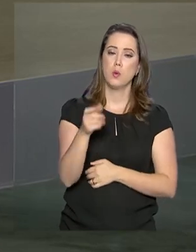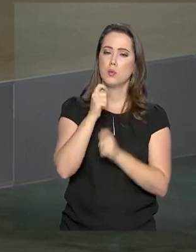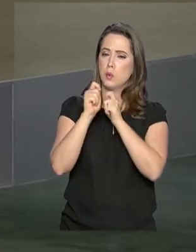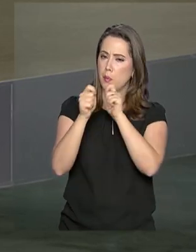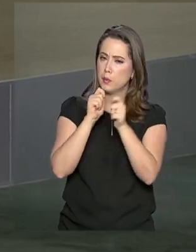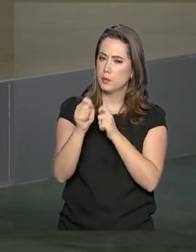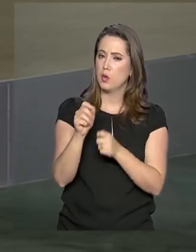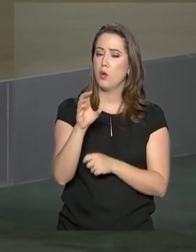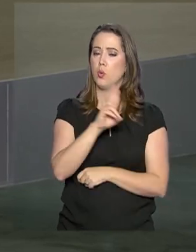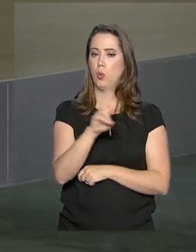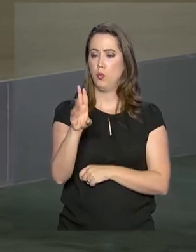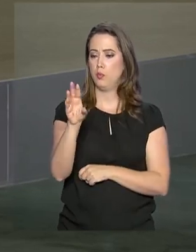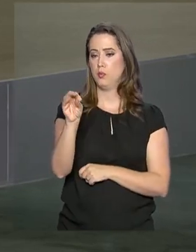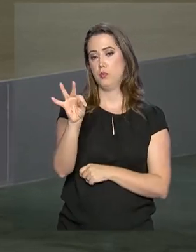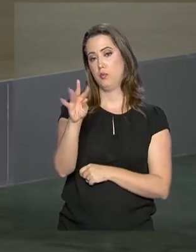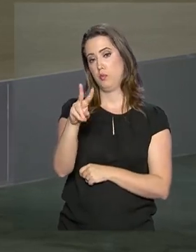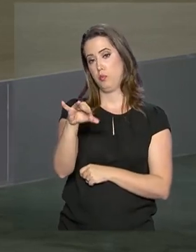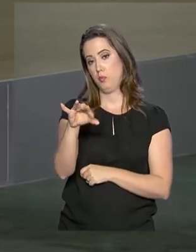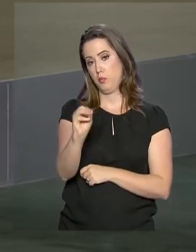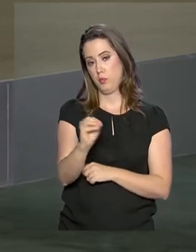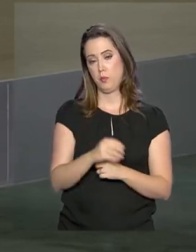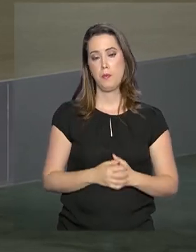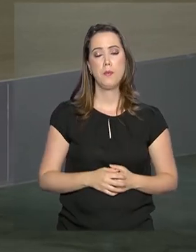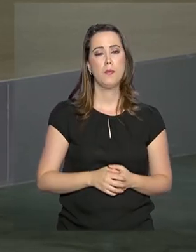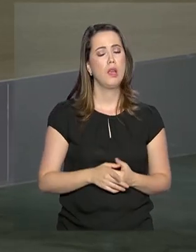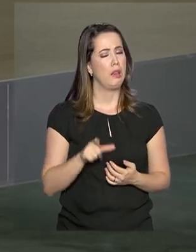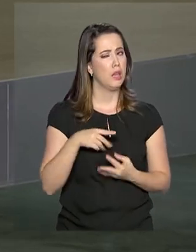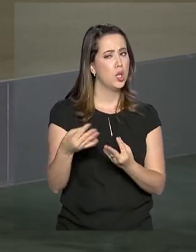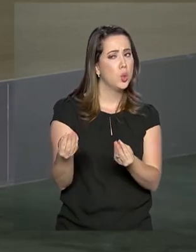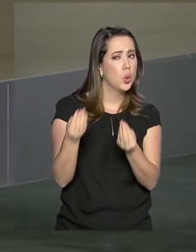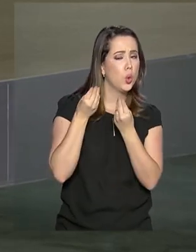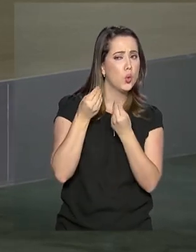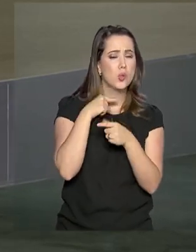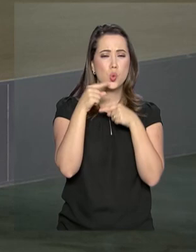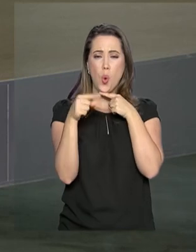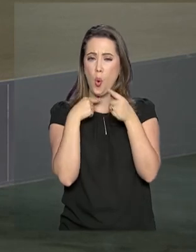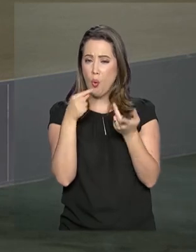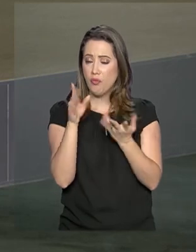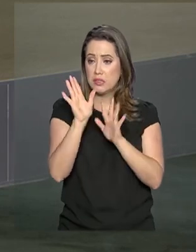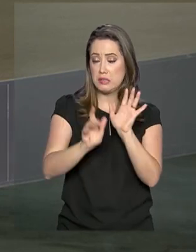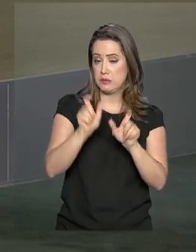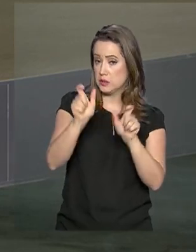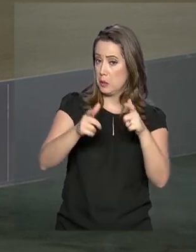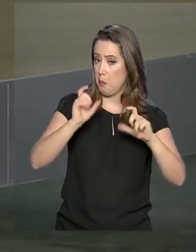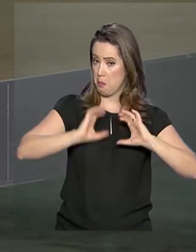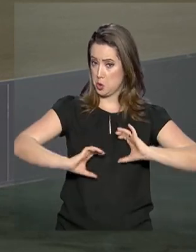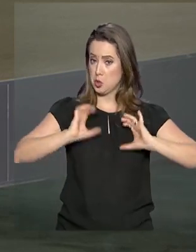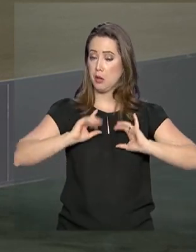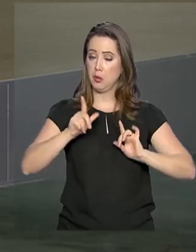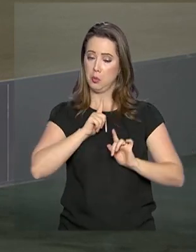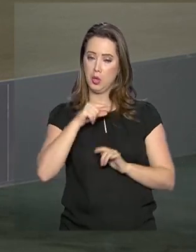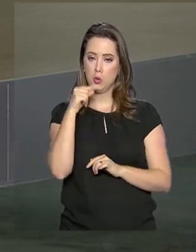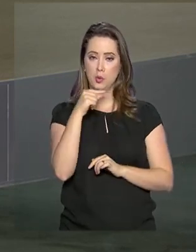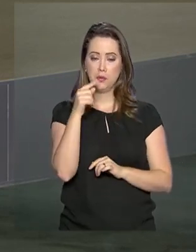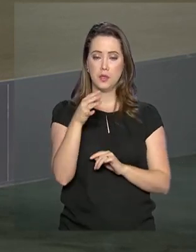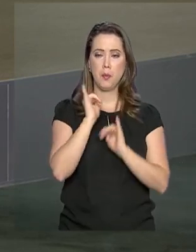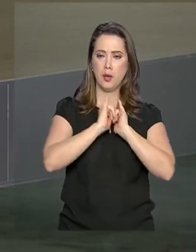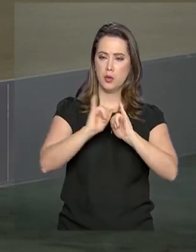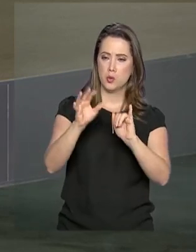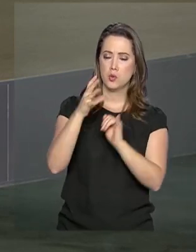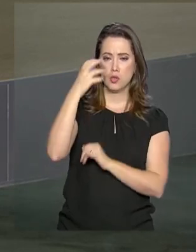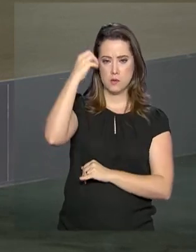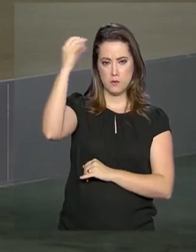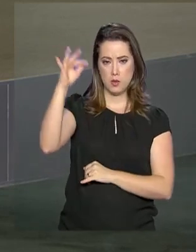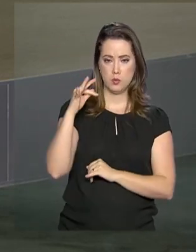do Rego Barros. Ele trouxe temas que são dúvidas dos cidadãos e também anunciou as próximas viagens que vai